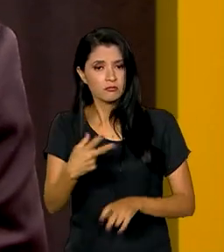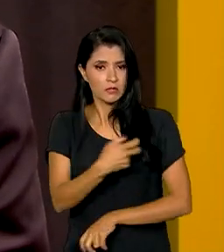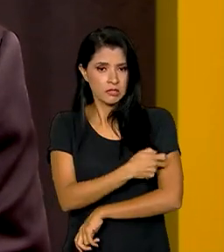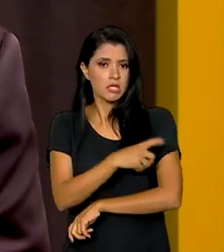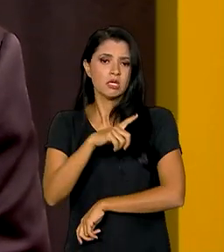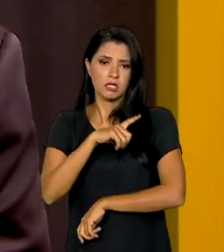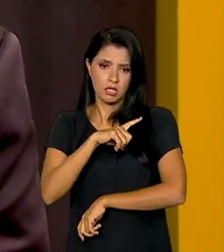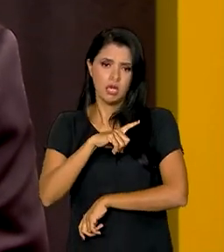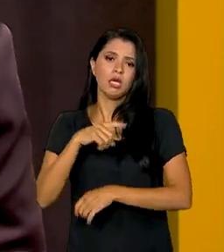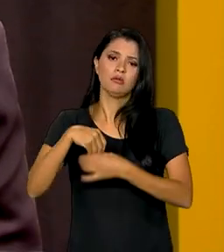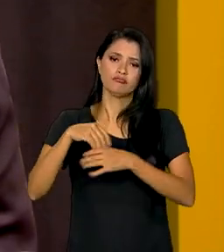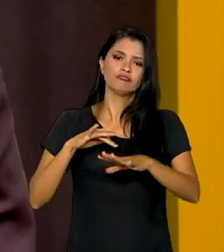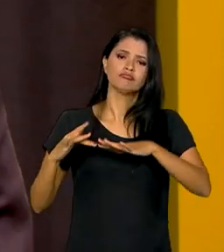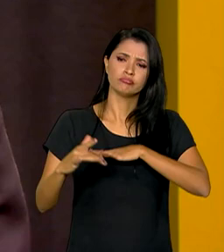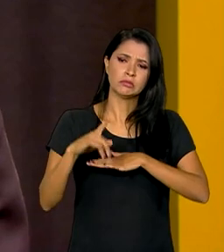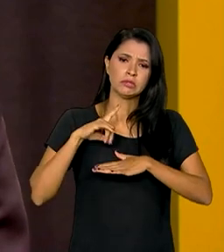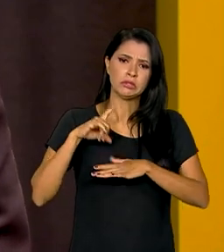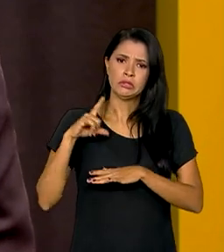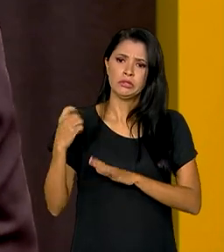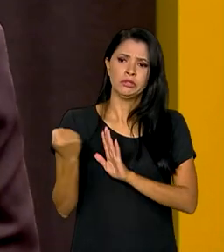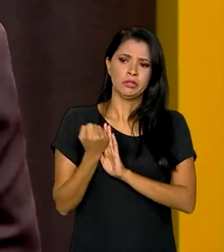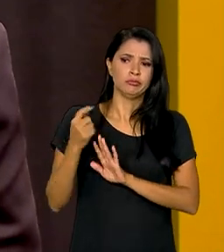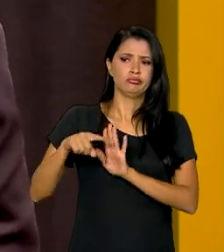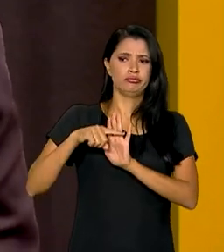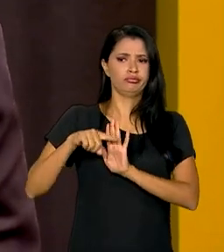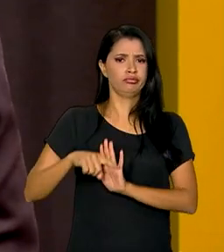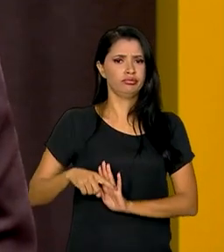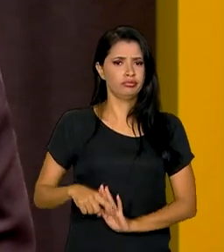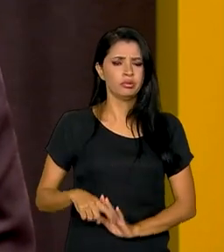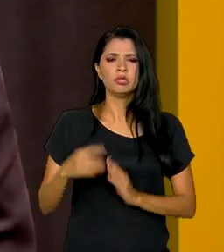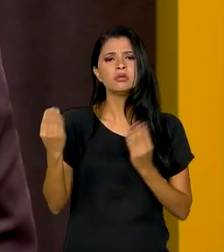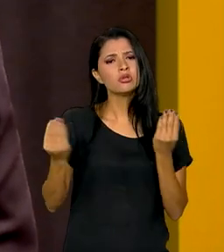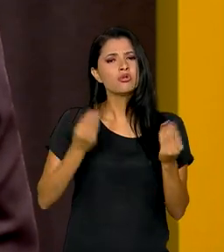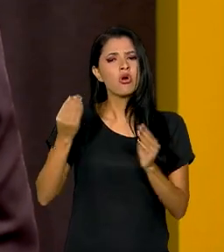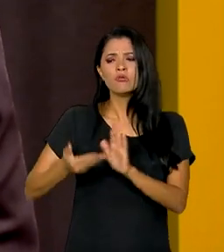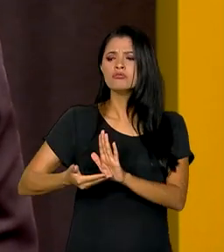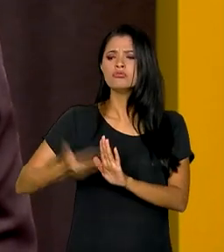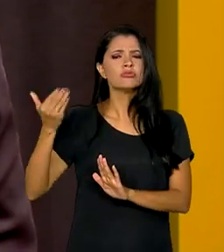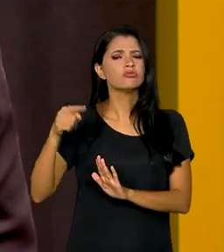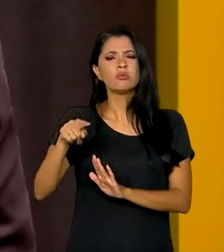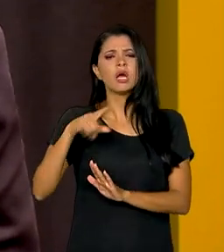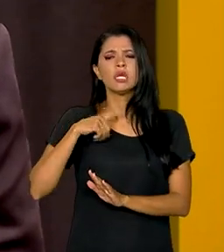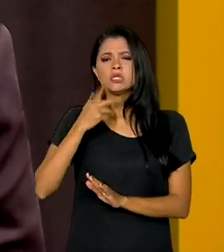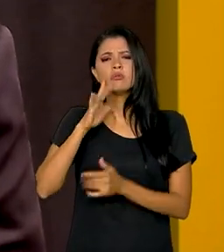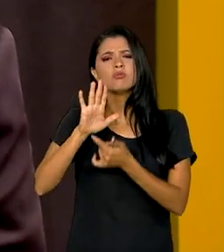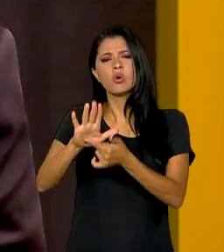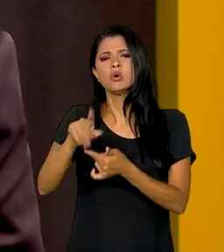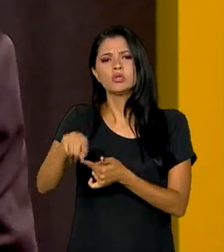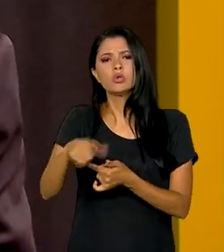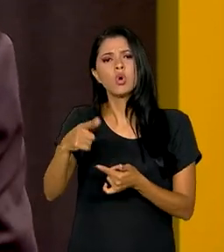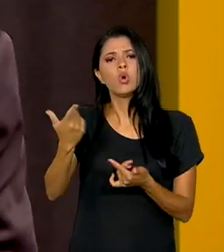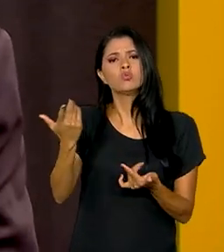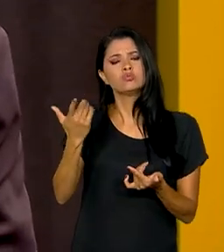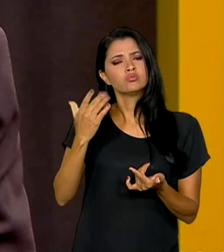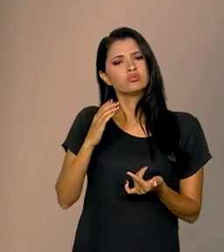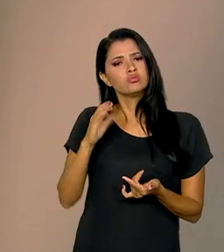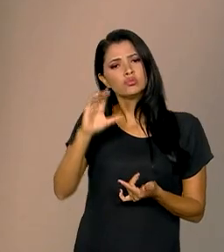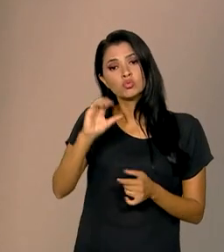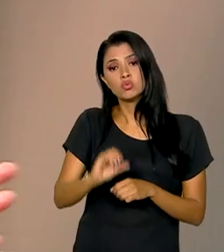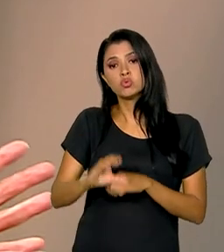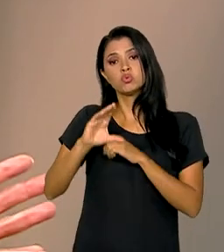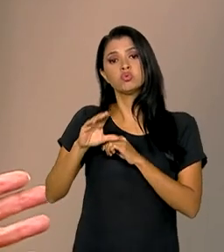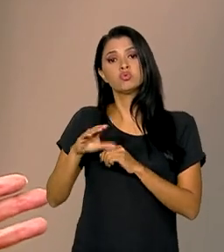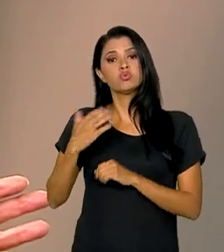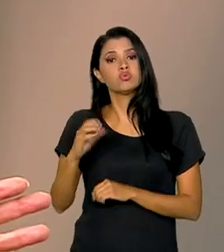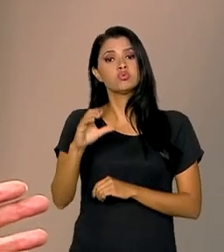por aí, que têm um impacto negativo? E como que se derruba essa desinformação com o conhecimento científico? Eu